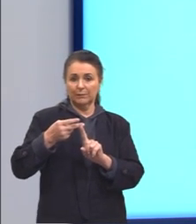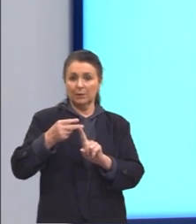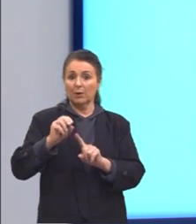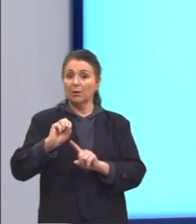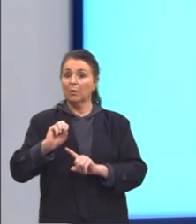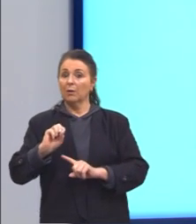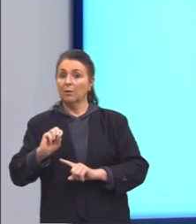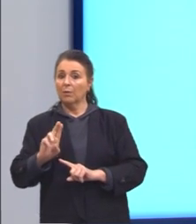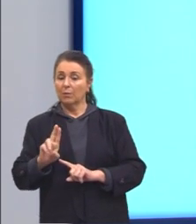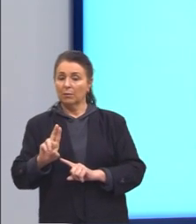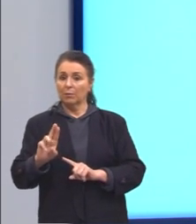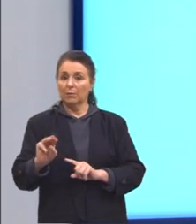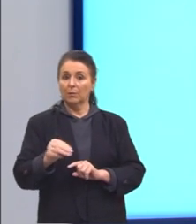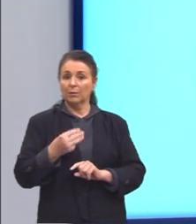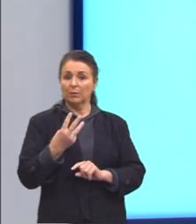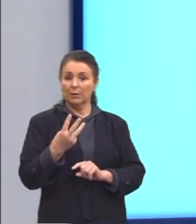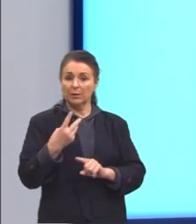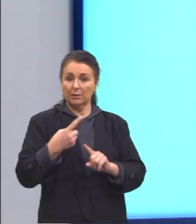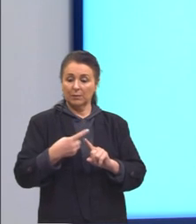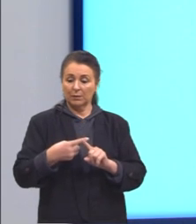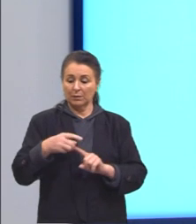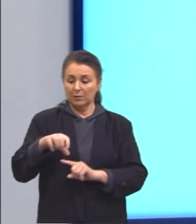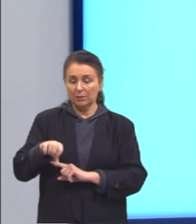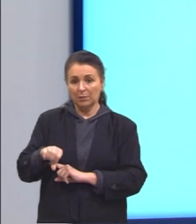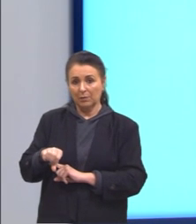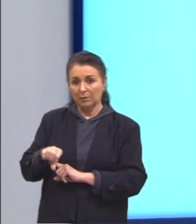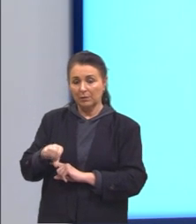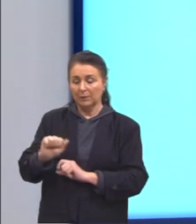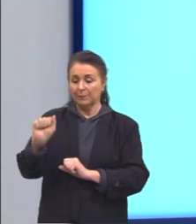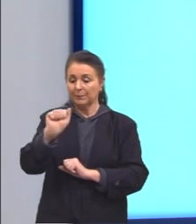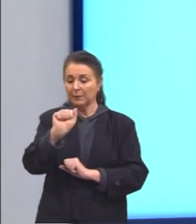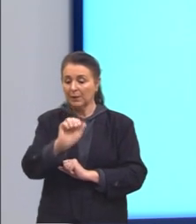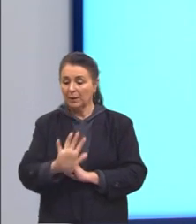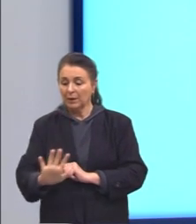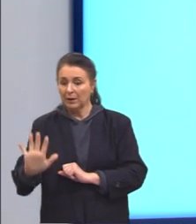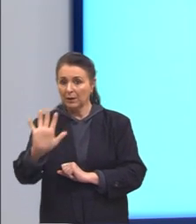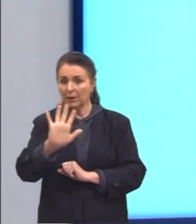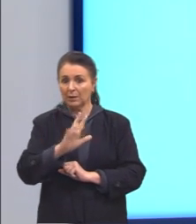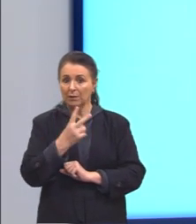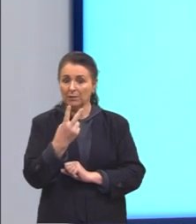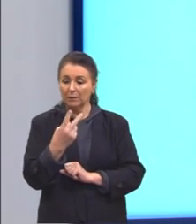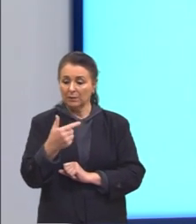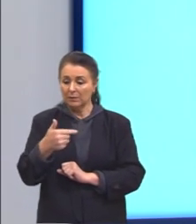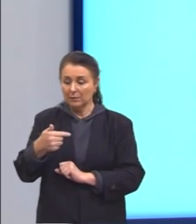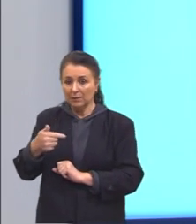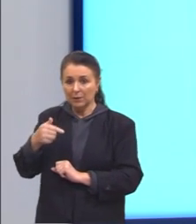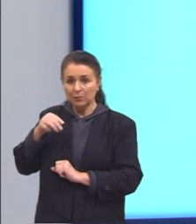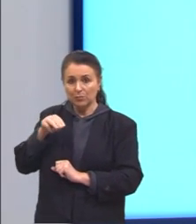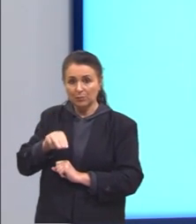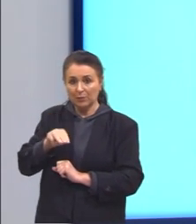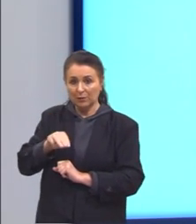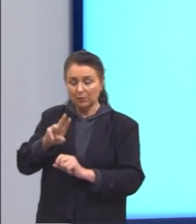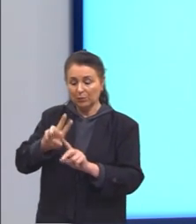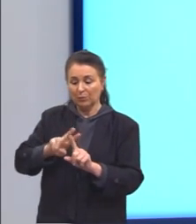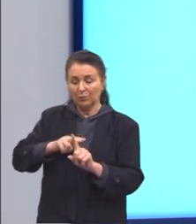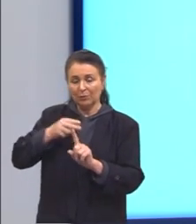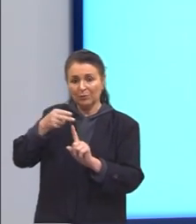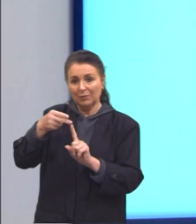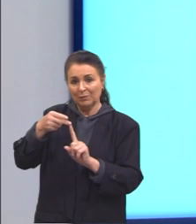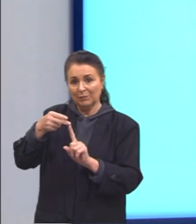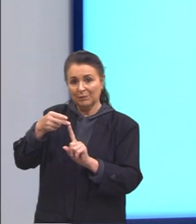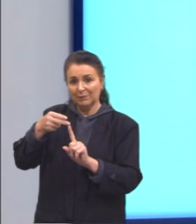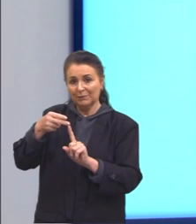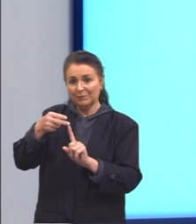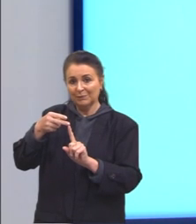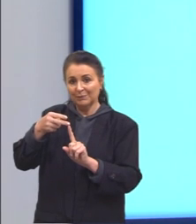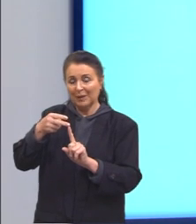ainda, 3 vezes 9, a área, então, é de 27 metros quadrados. Essa é